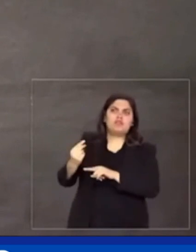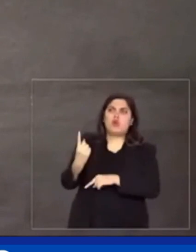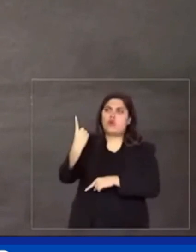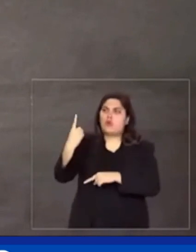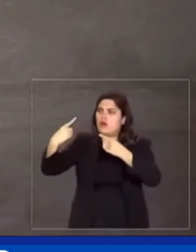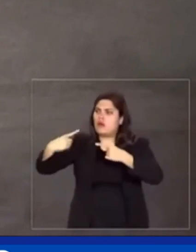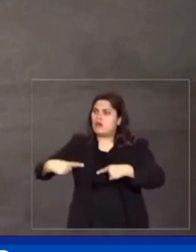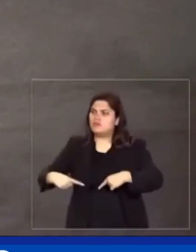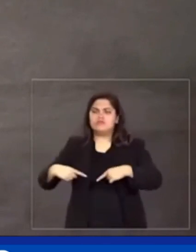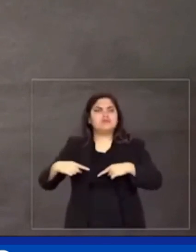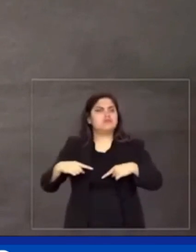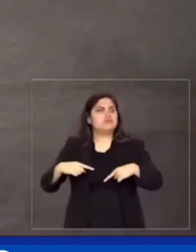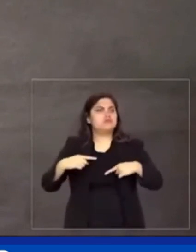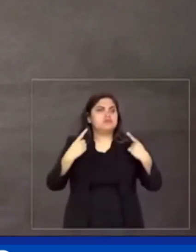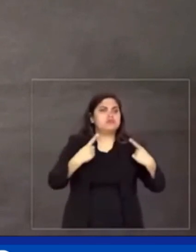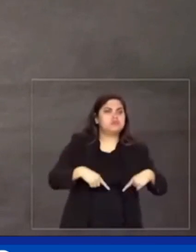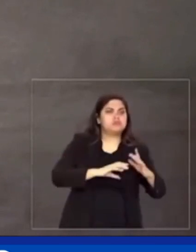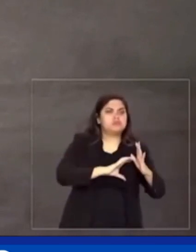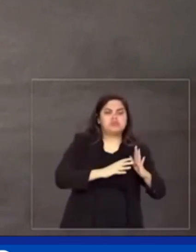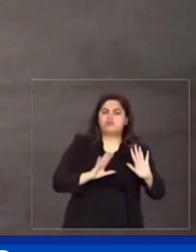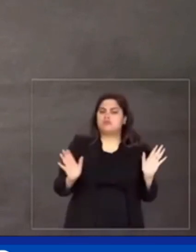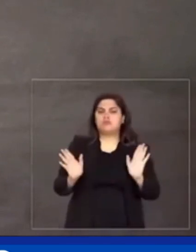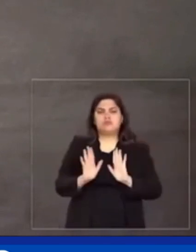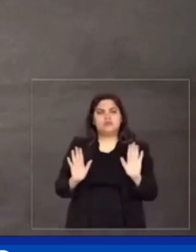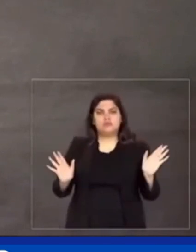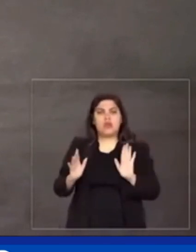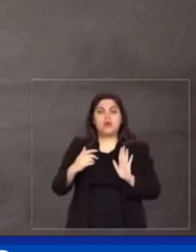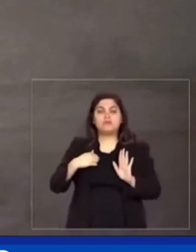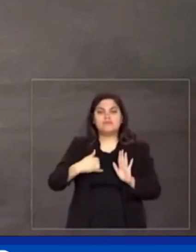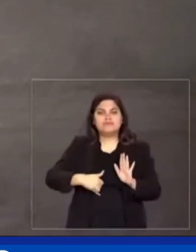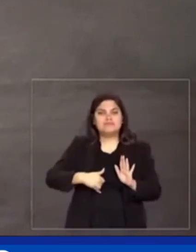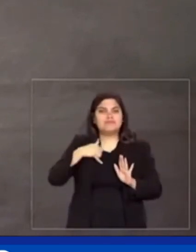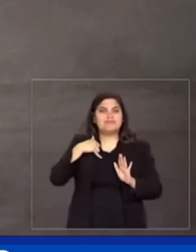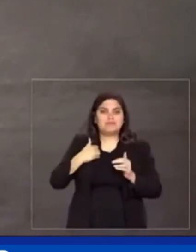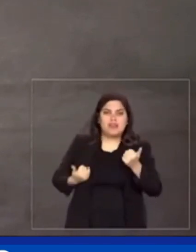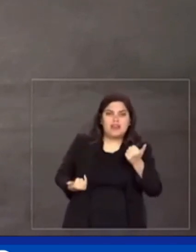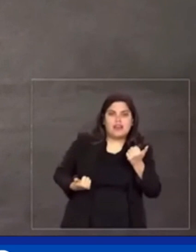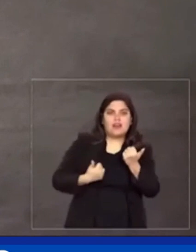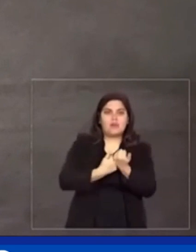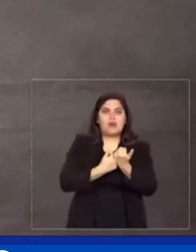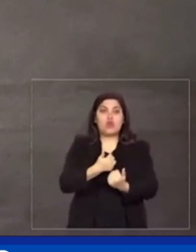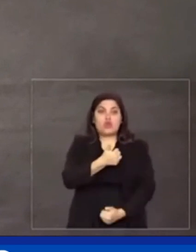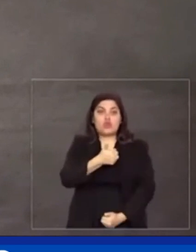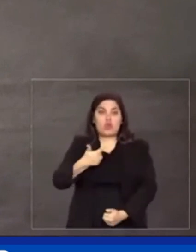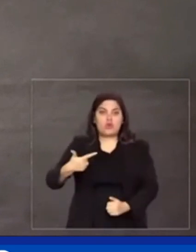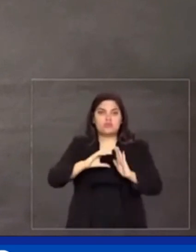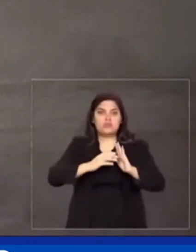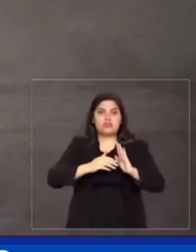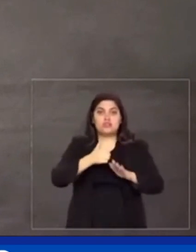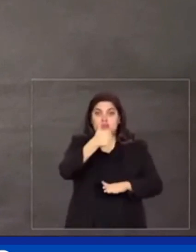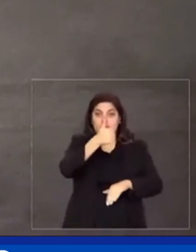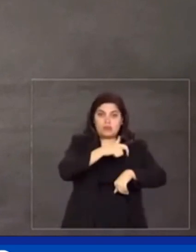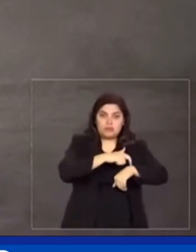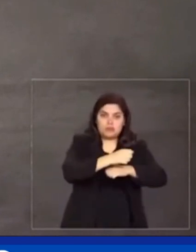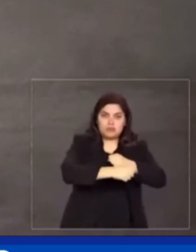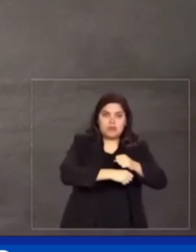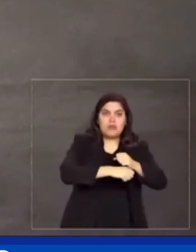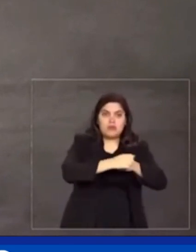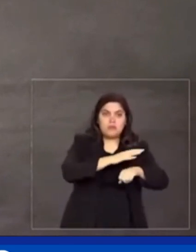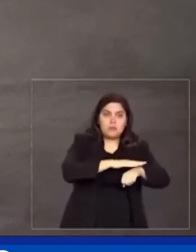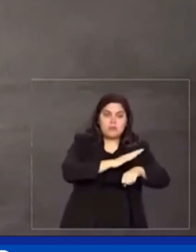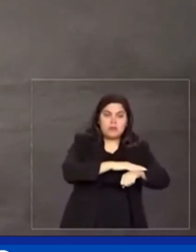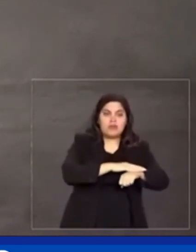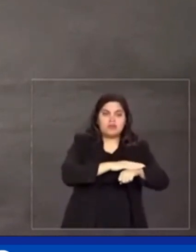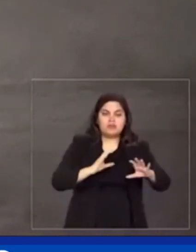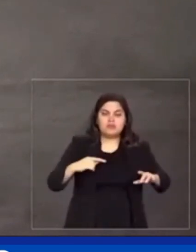candidato ou de um partido. Tive o privilégio de ser apoiado por uma frente de 12 partidos no primeiro turno e as quais